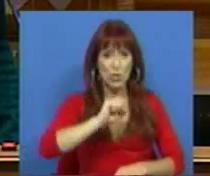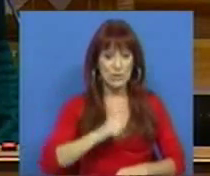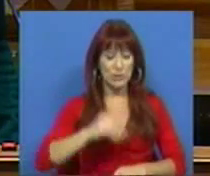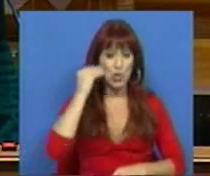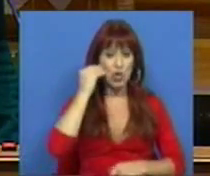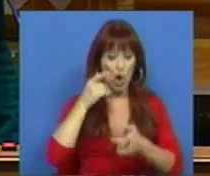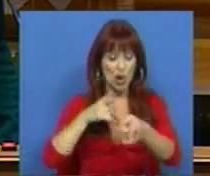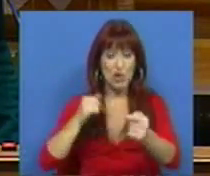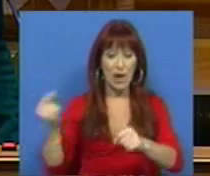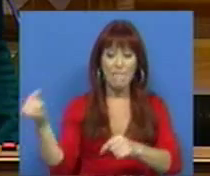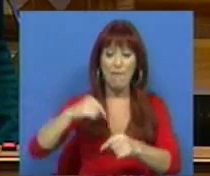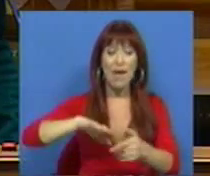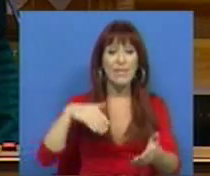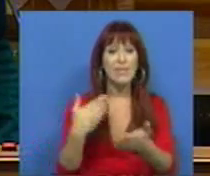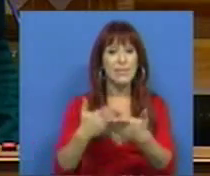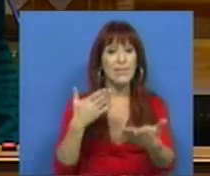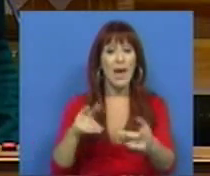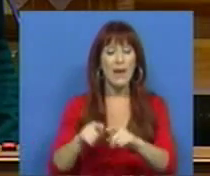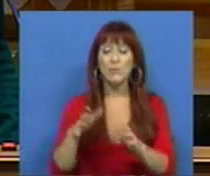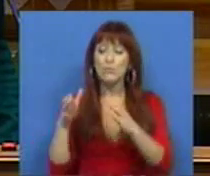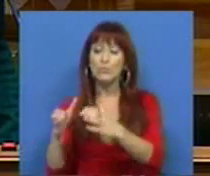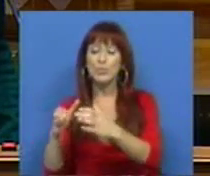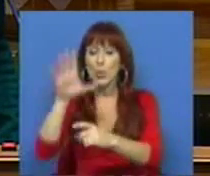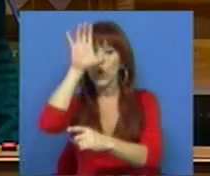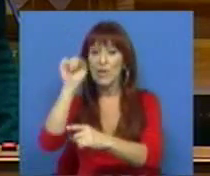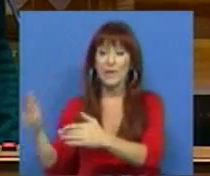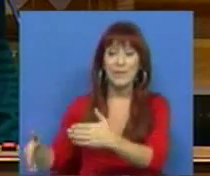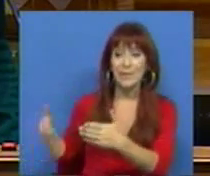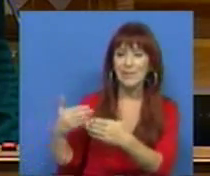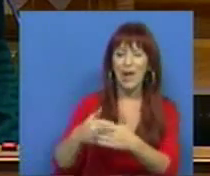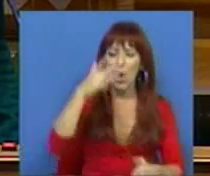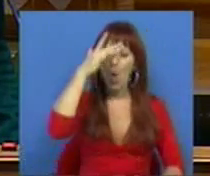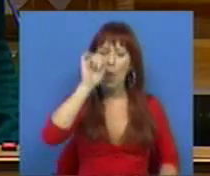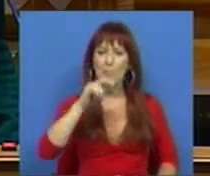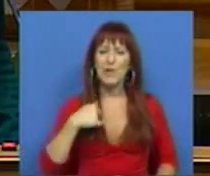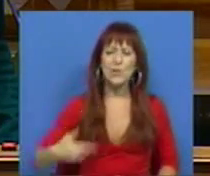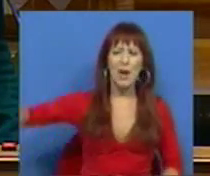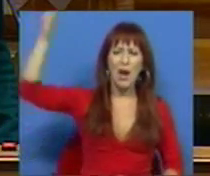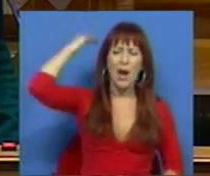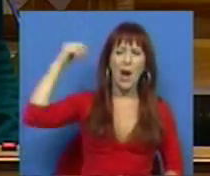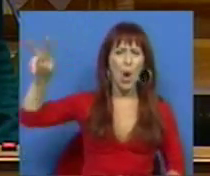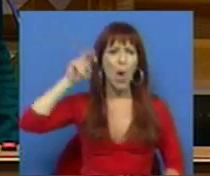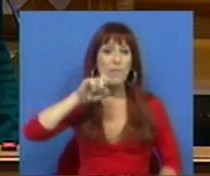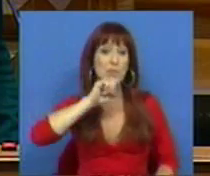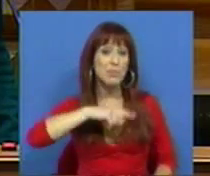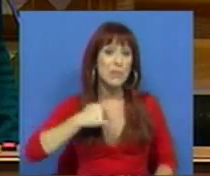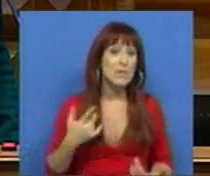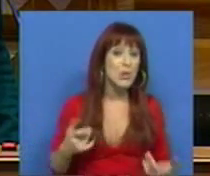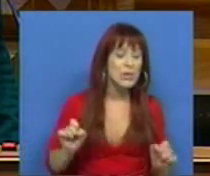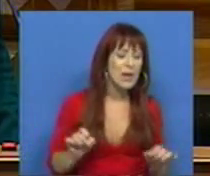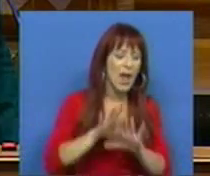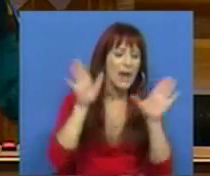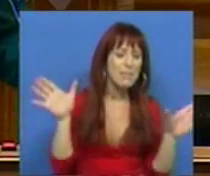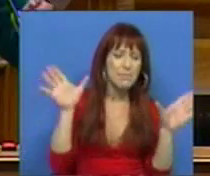Jorge Lacão vem trazer, do lado do Governo, uma opinião que no passado ouvíamos se calhar de forma mais